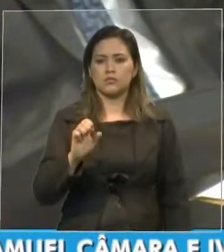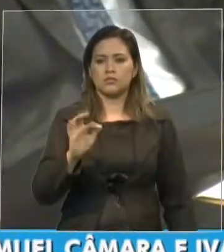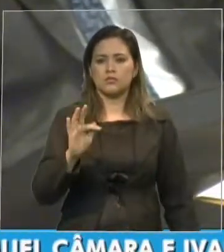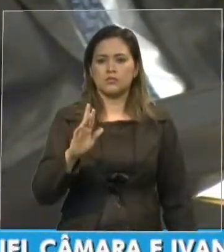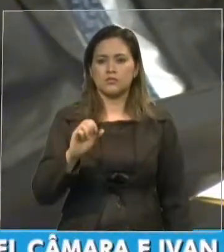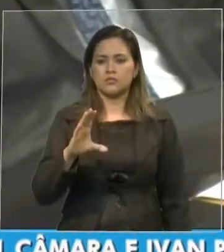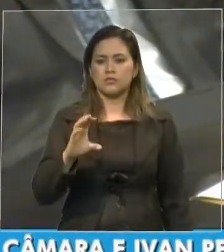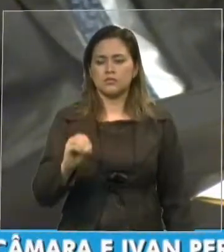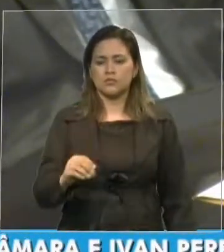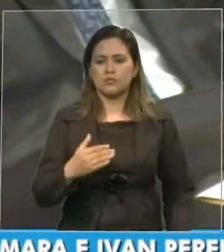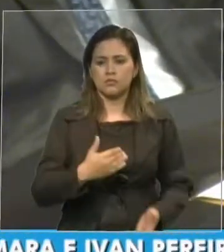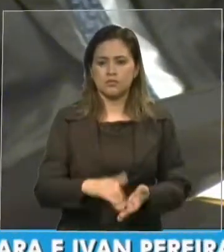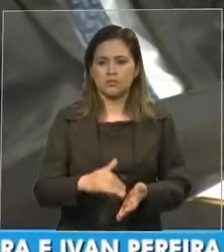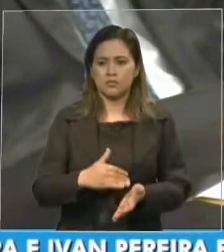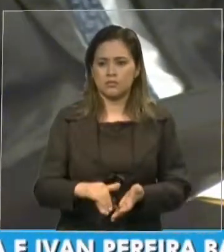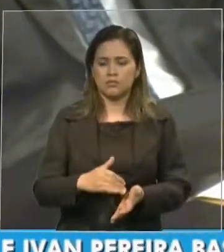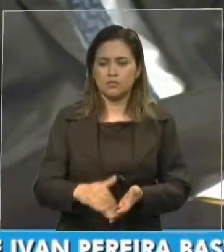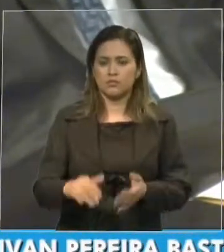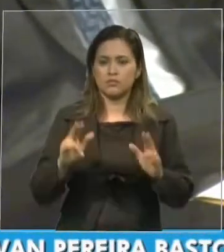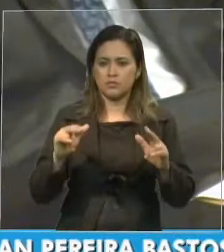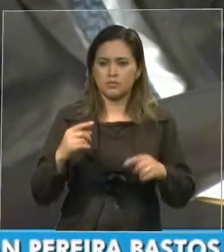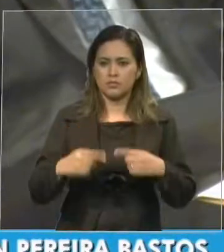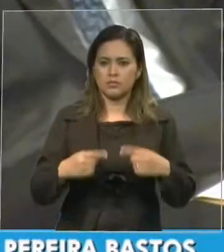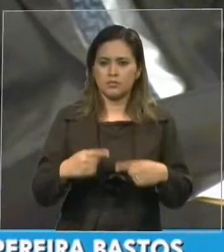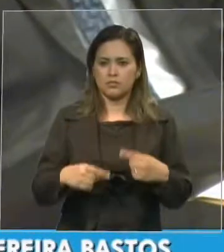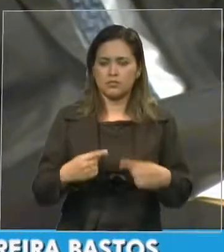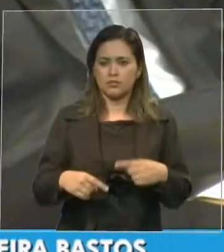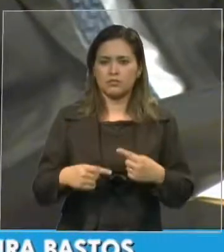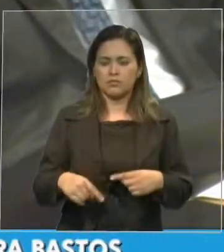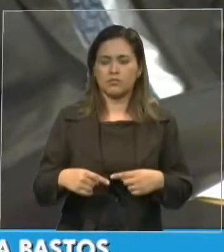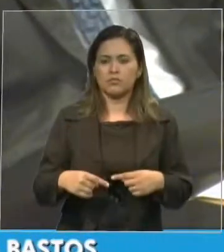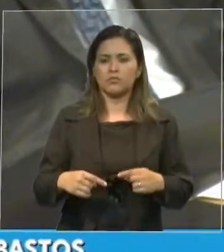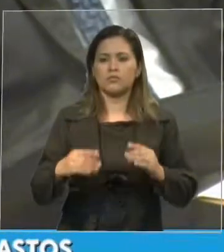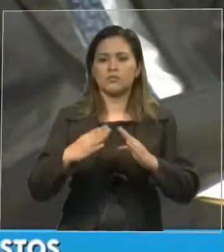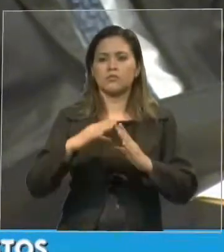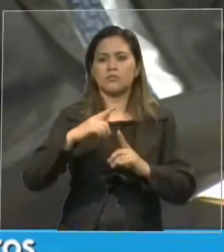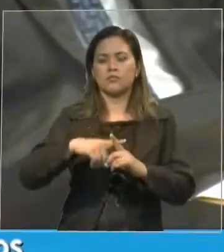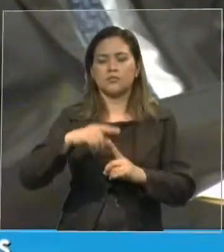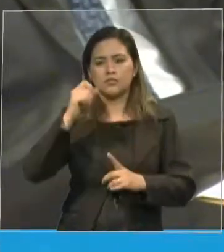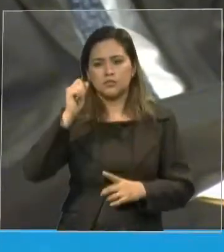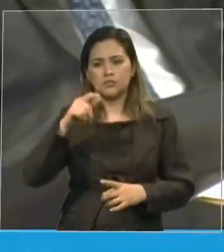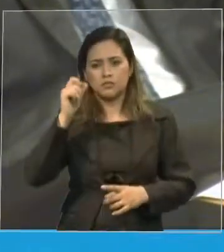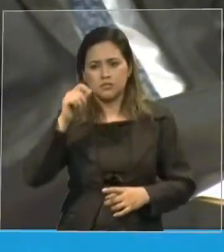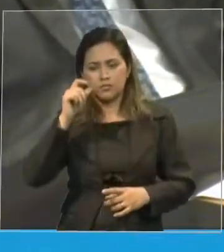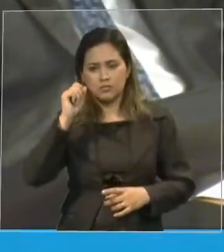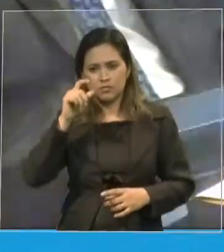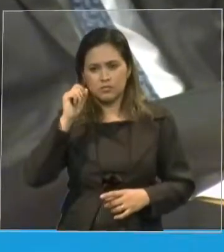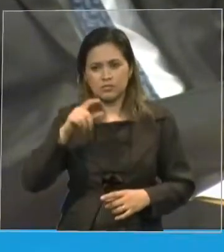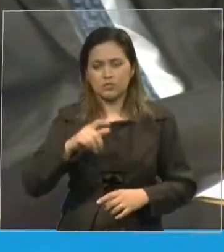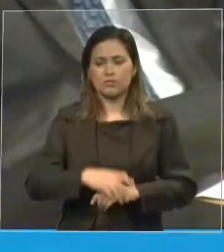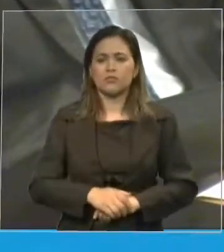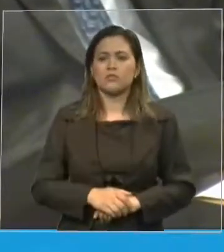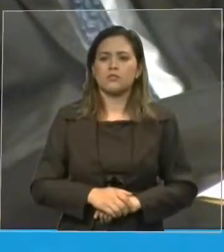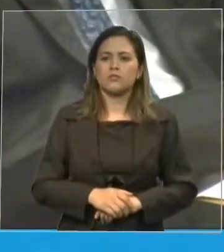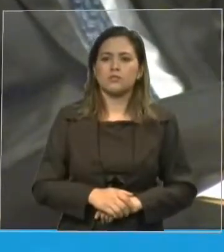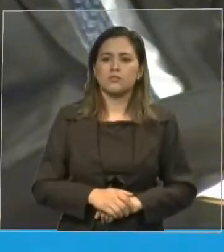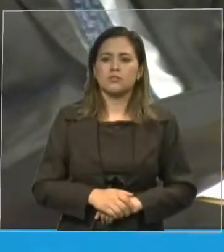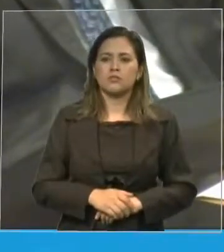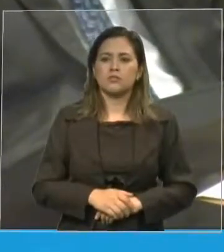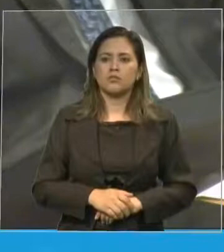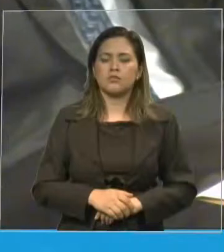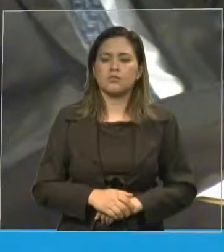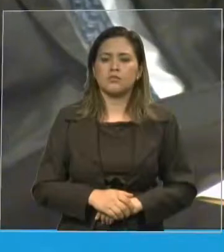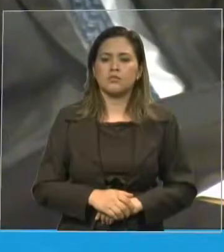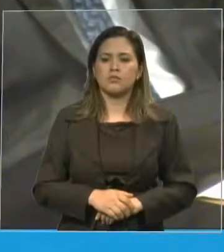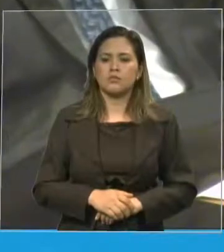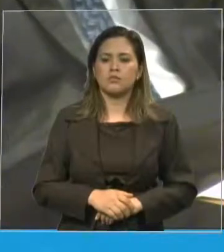da Convenção das Assembleias de Dorme, no Estado do Maranhão. Pastor José Francisco, meu amigo, a palavra é com o senhor. A o senhor.